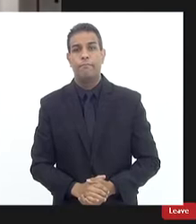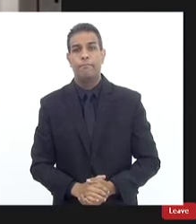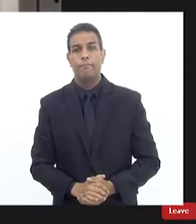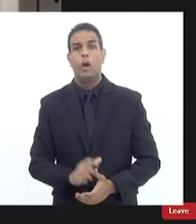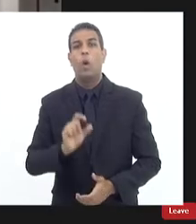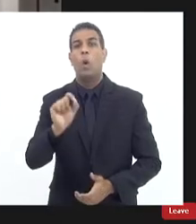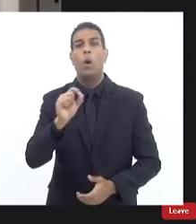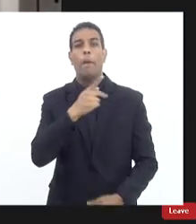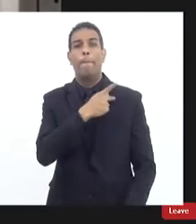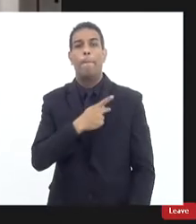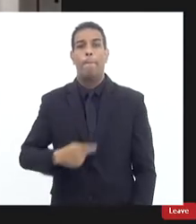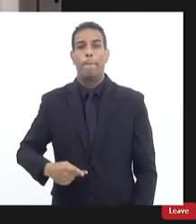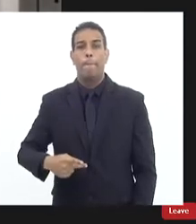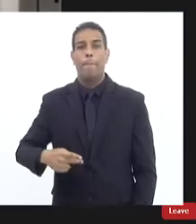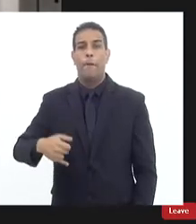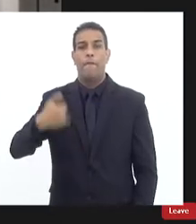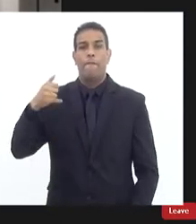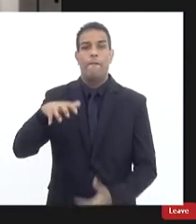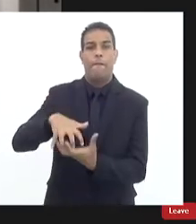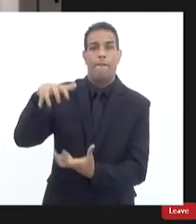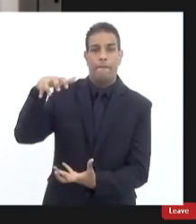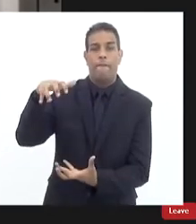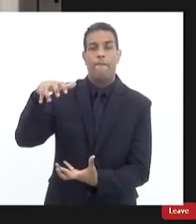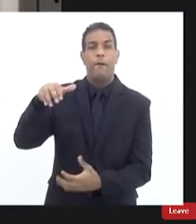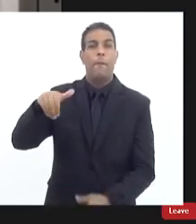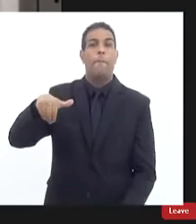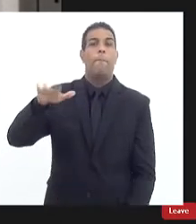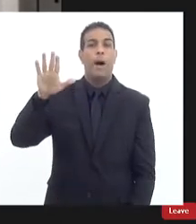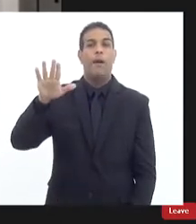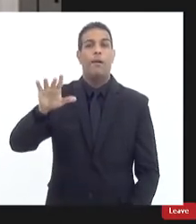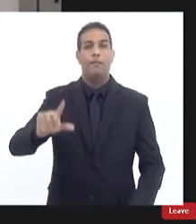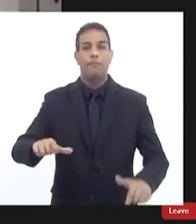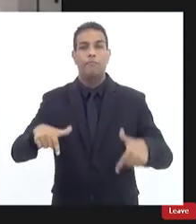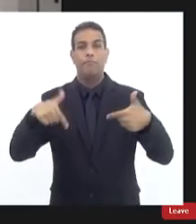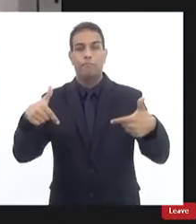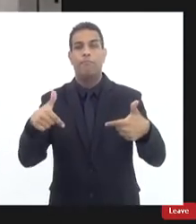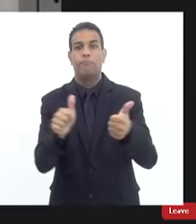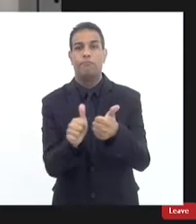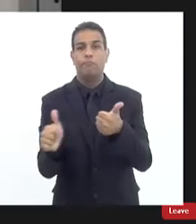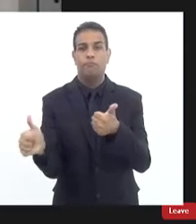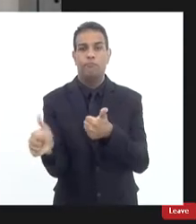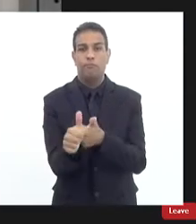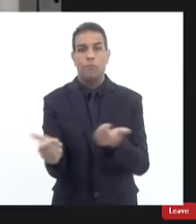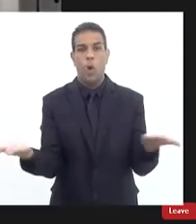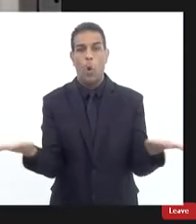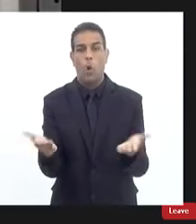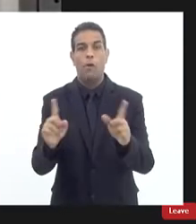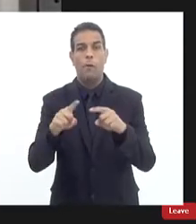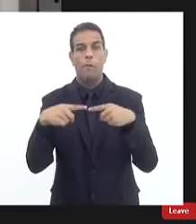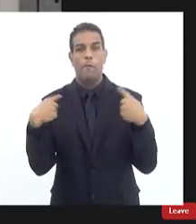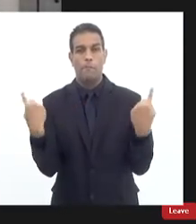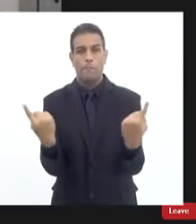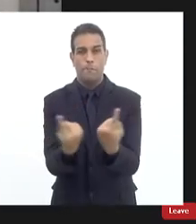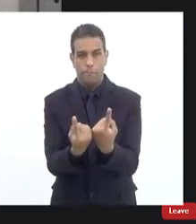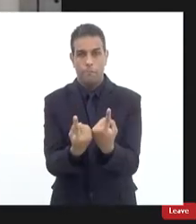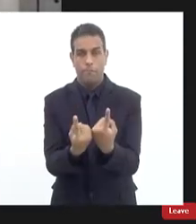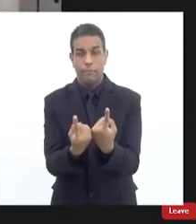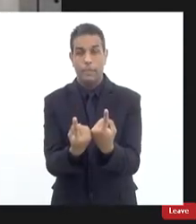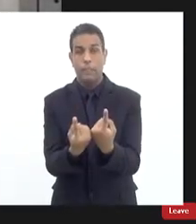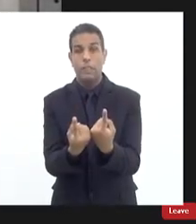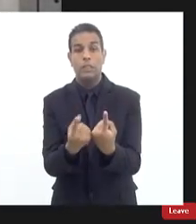com mais idade assume os trabalhos mas nós estamos fazendo uma reunião com presidência